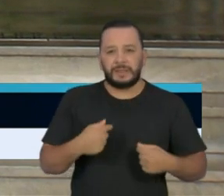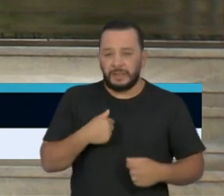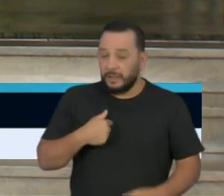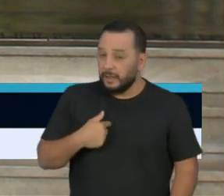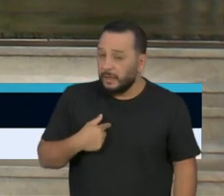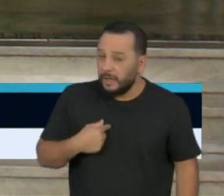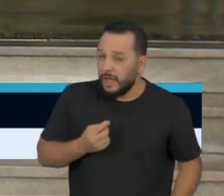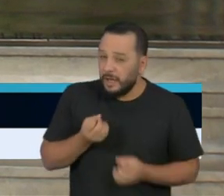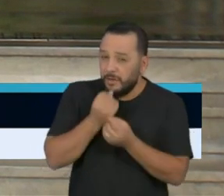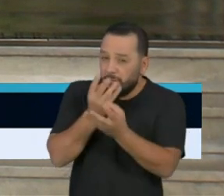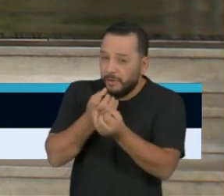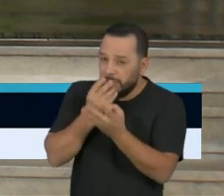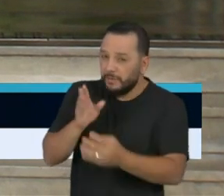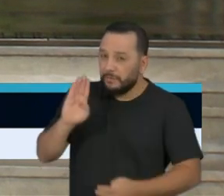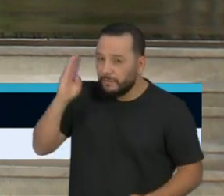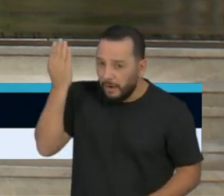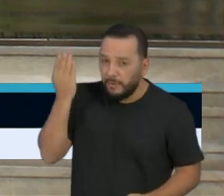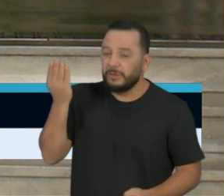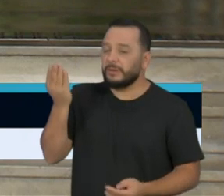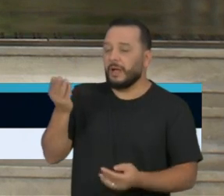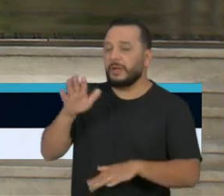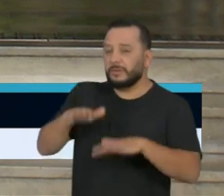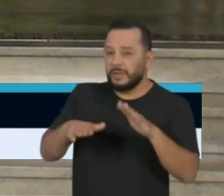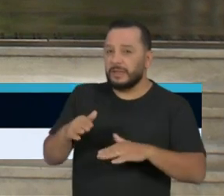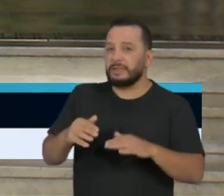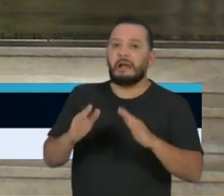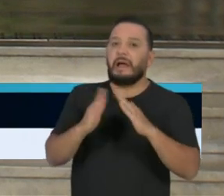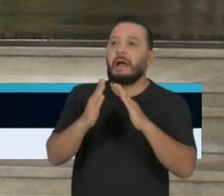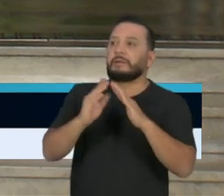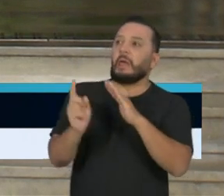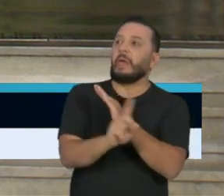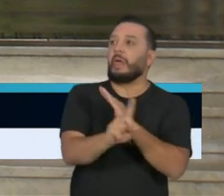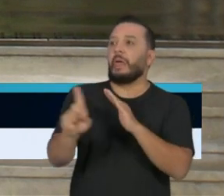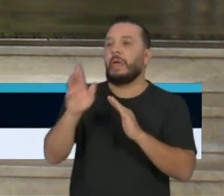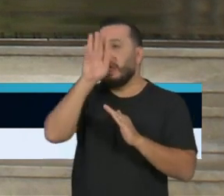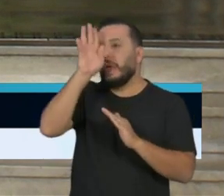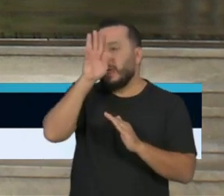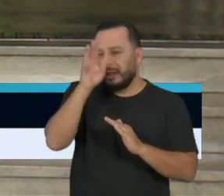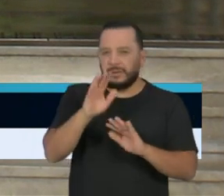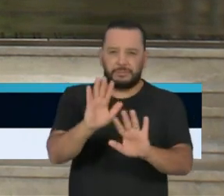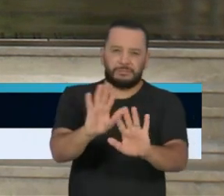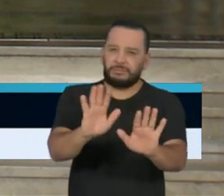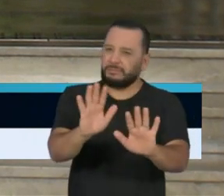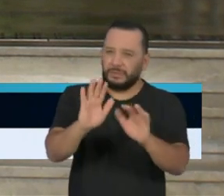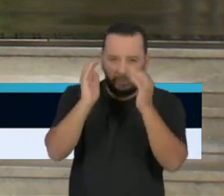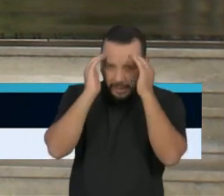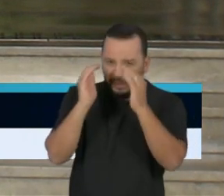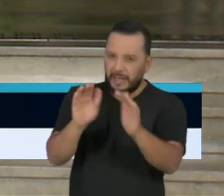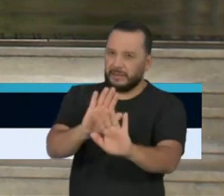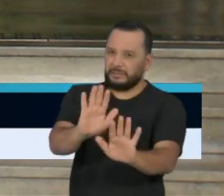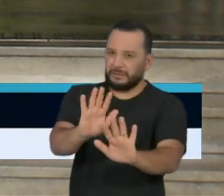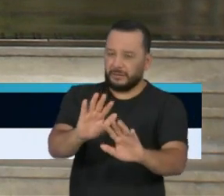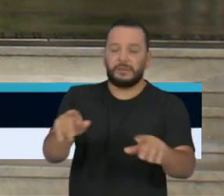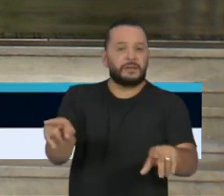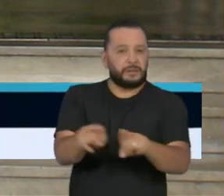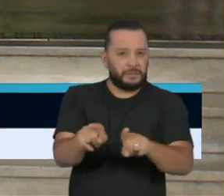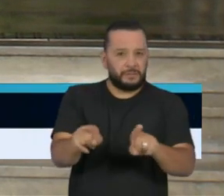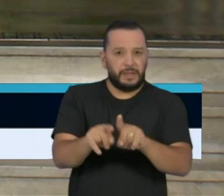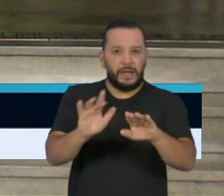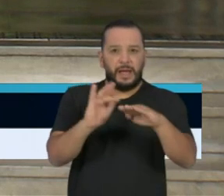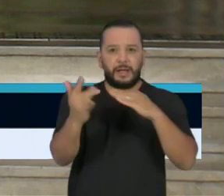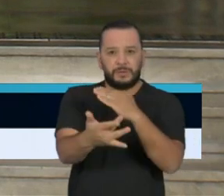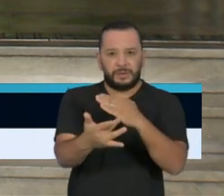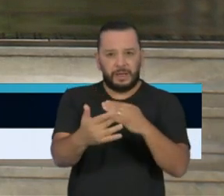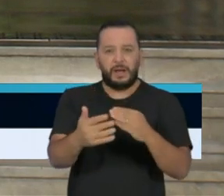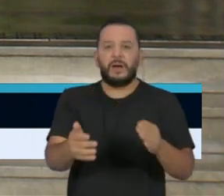que estimulam você a sair de casa desnecessariamente. Não dê atenção a informações nas redes sociais que propõem